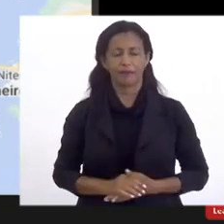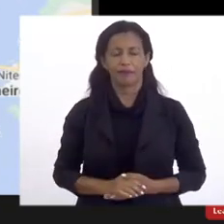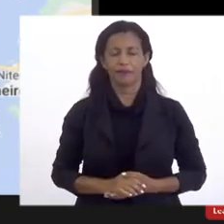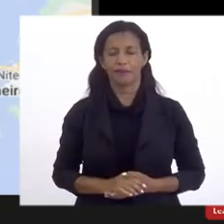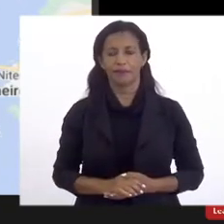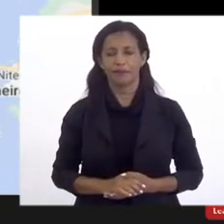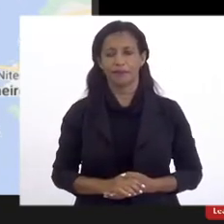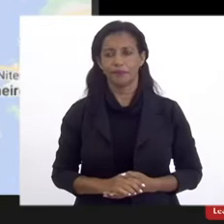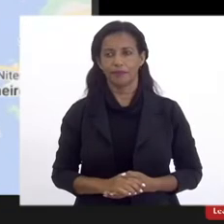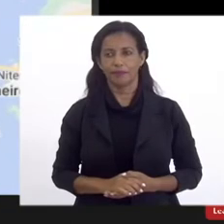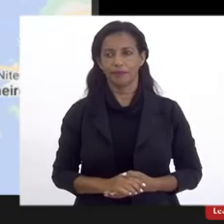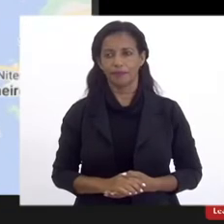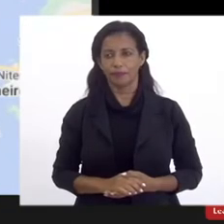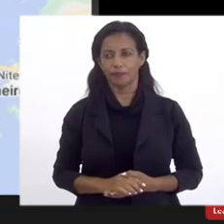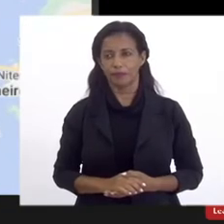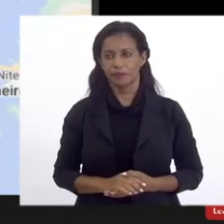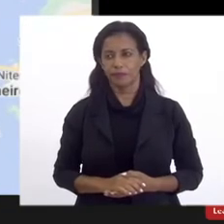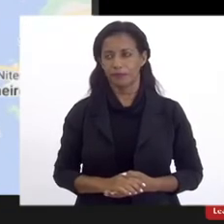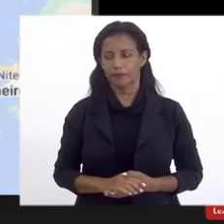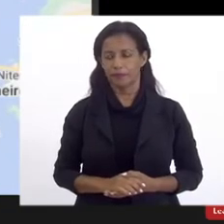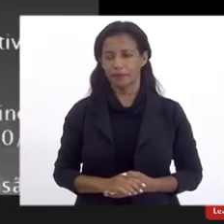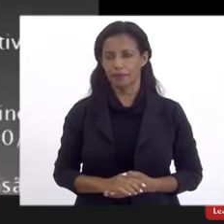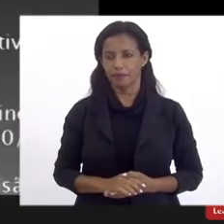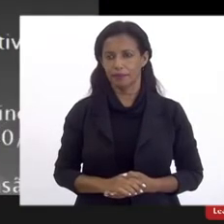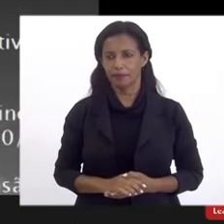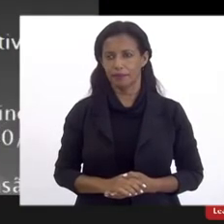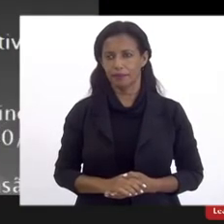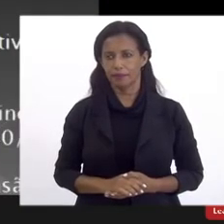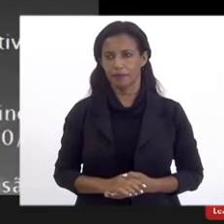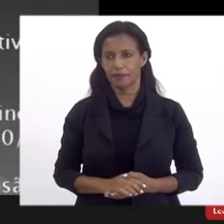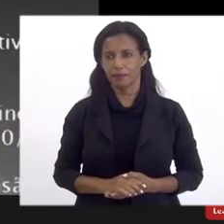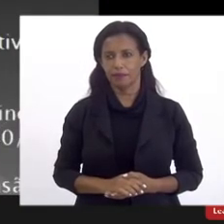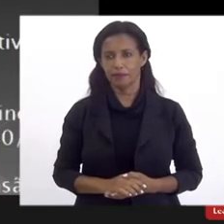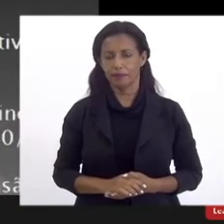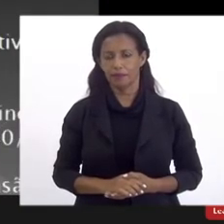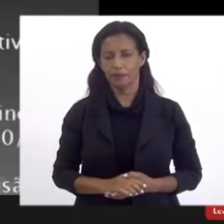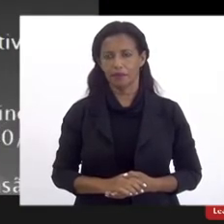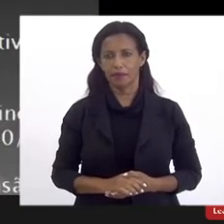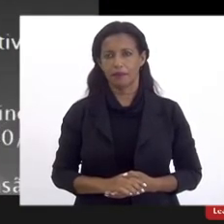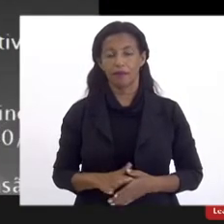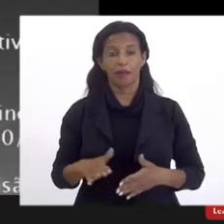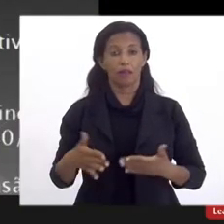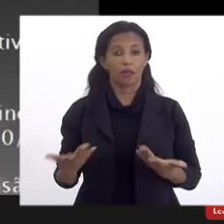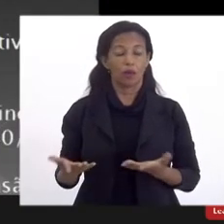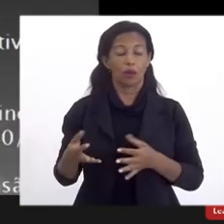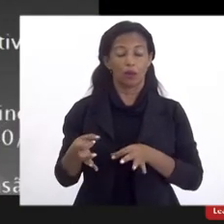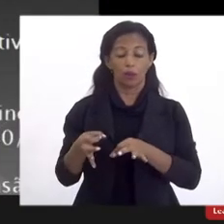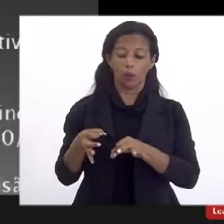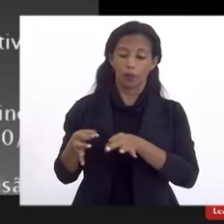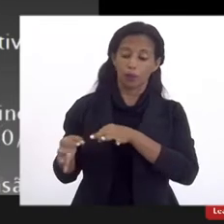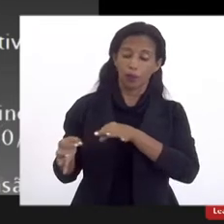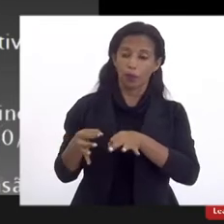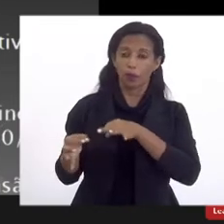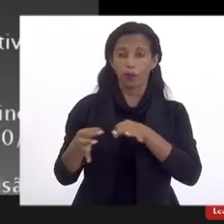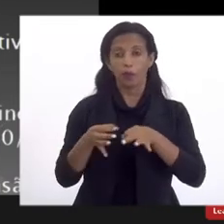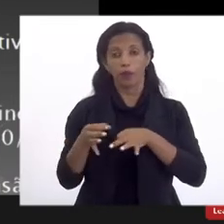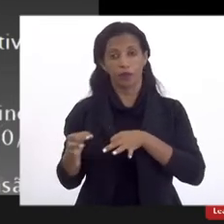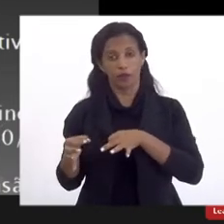Ih, falhei aqui para mim. Foi. Então, como o projeto, né, de